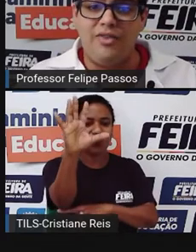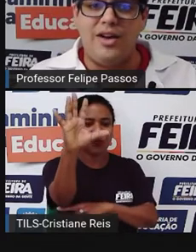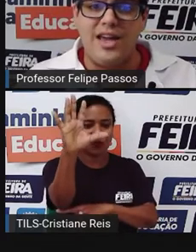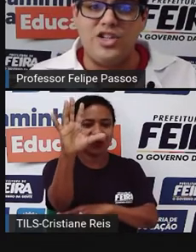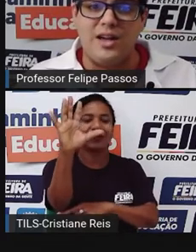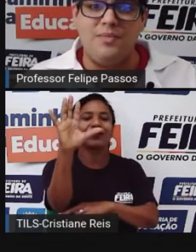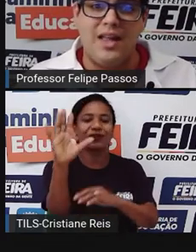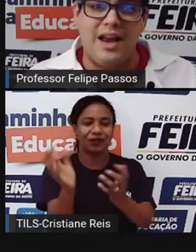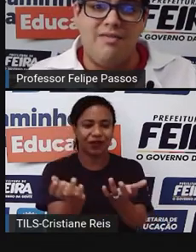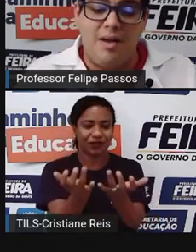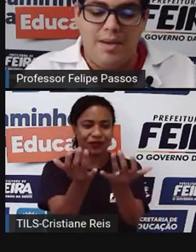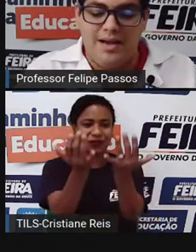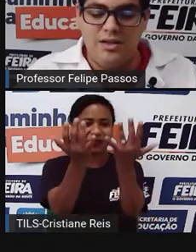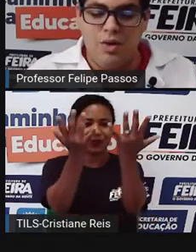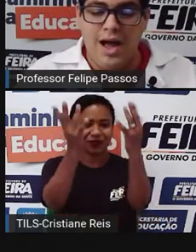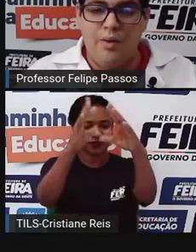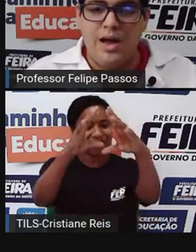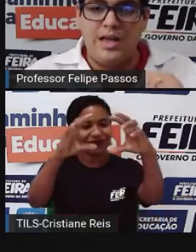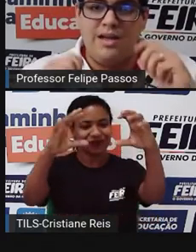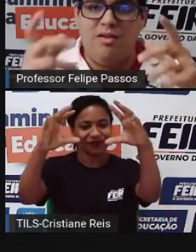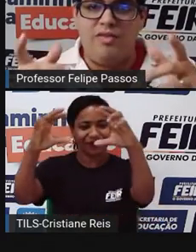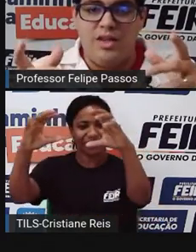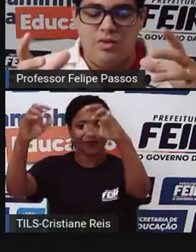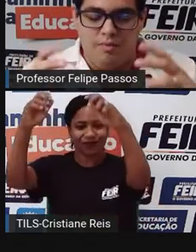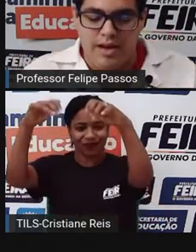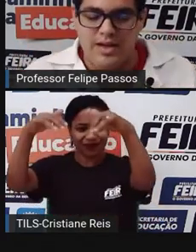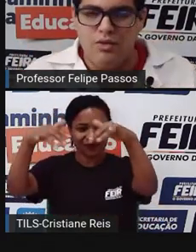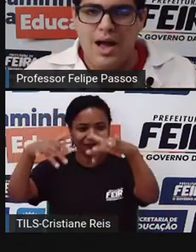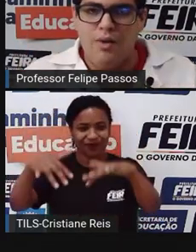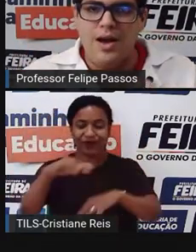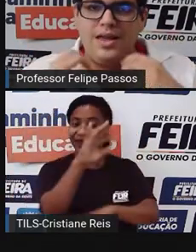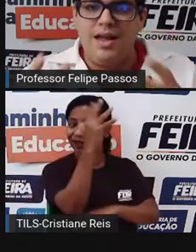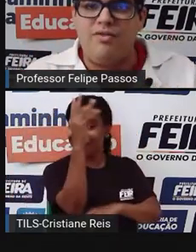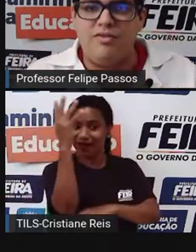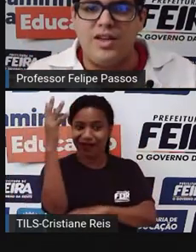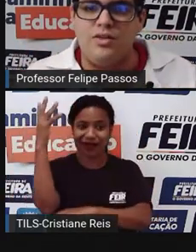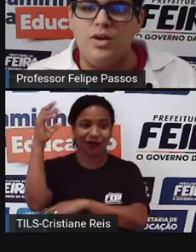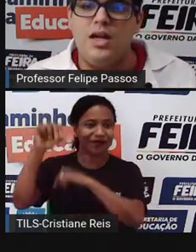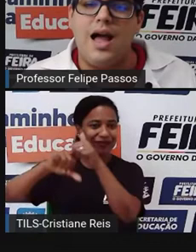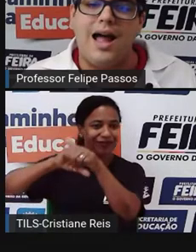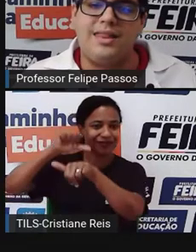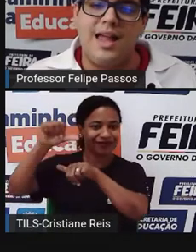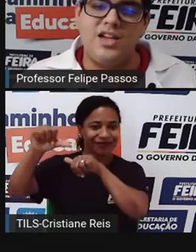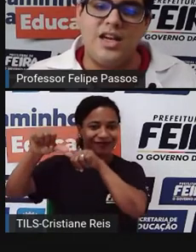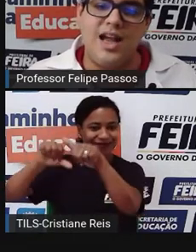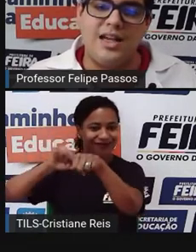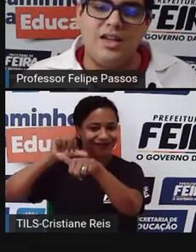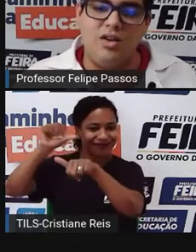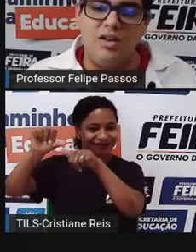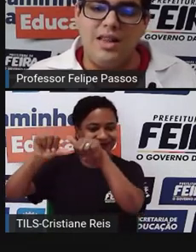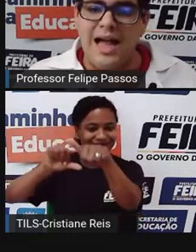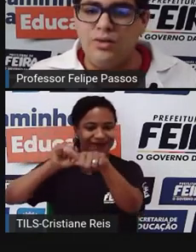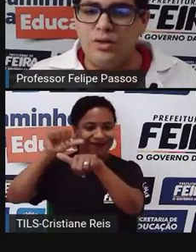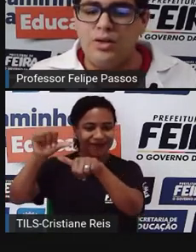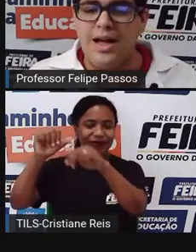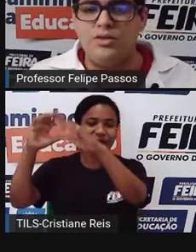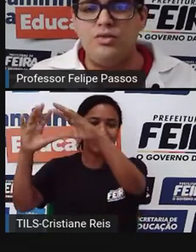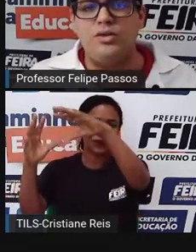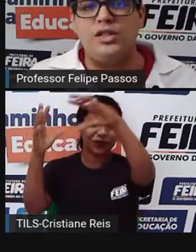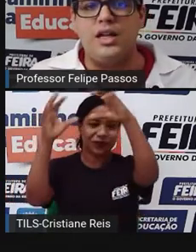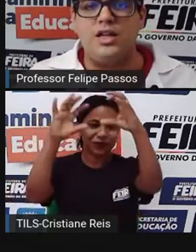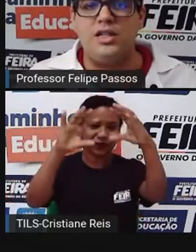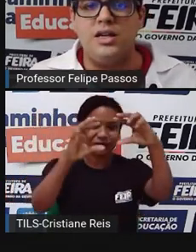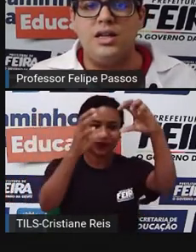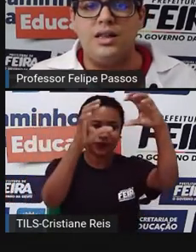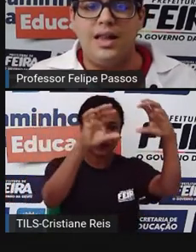Então, a floresta vai pegando água e devolvendo, pegando água e devolvendo, até chegar aqui, lá do outro lado